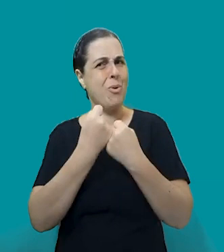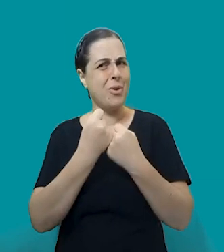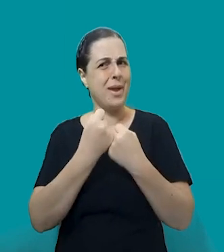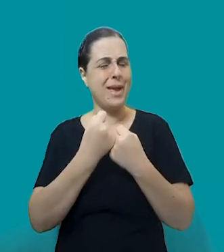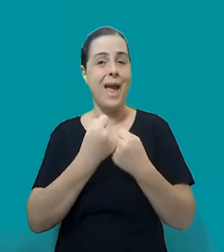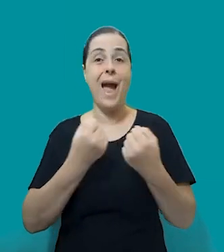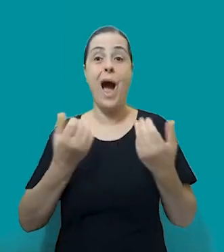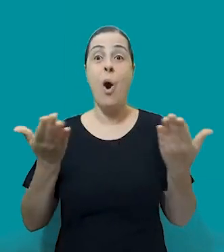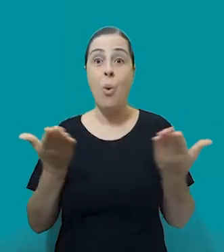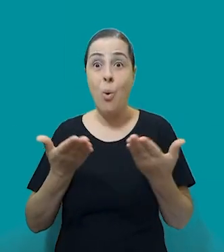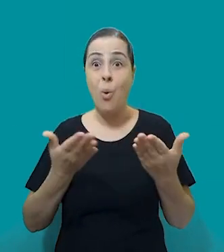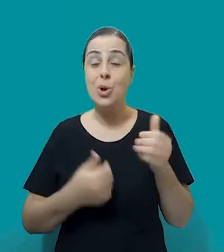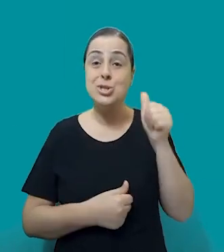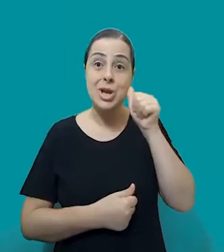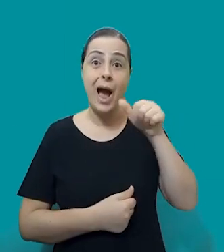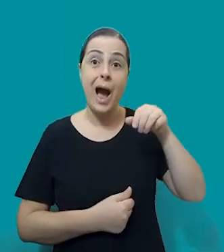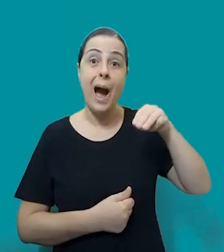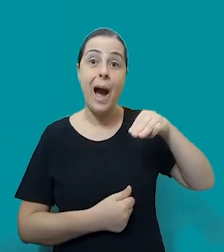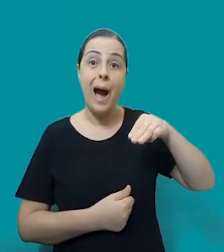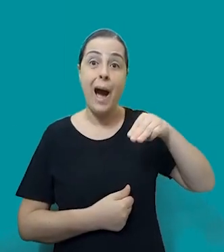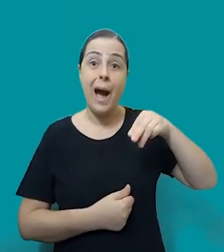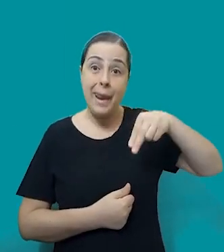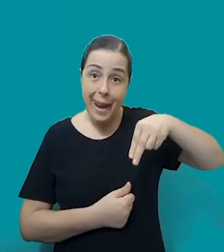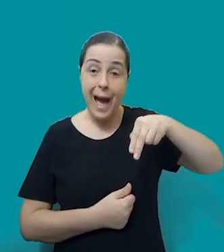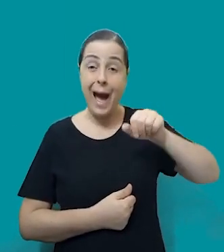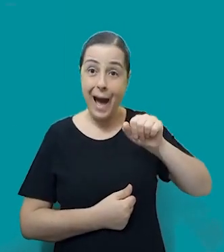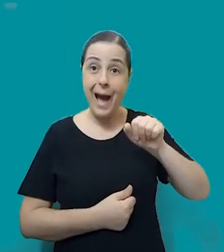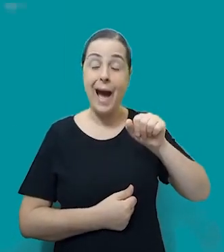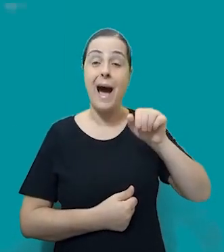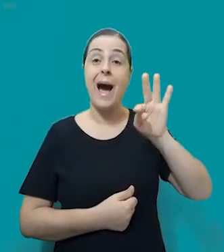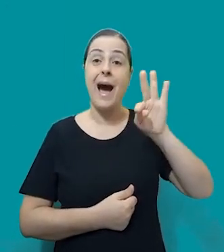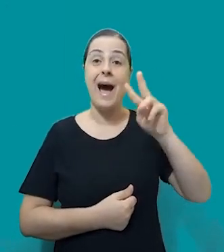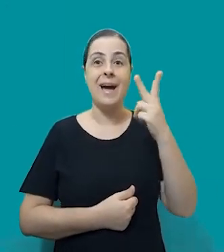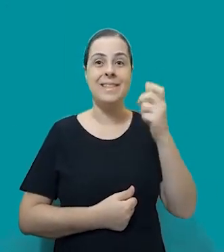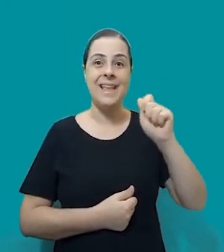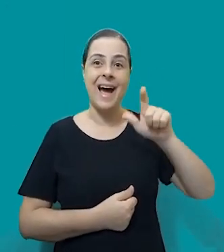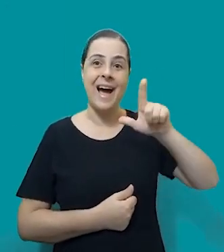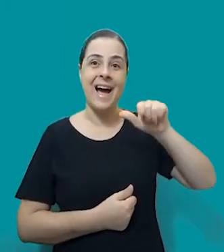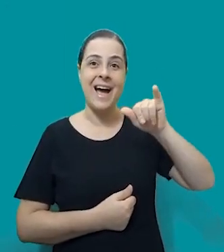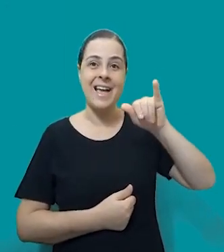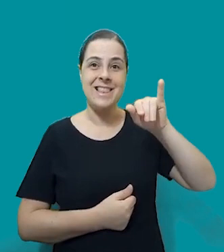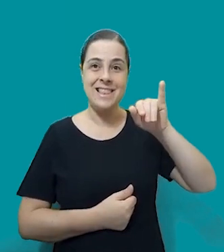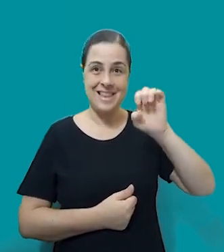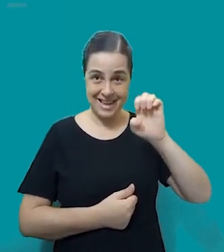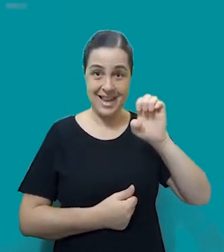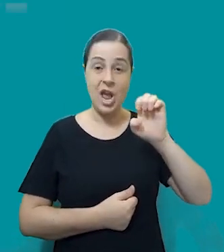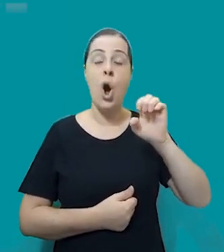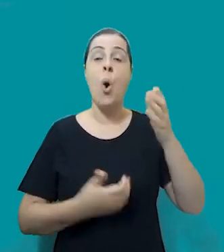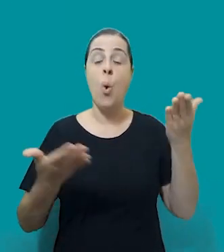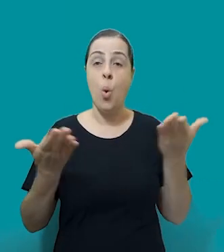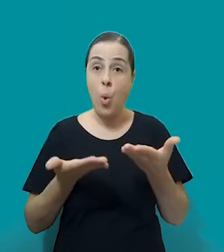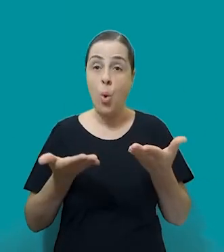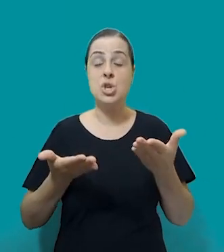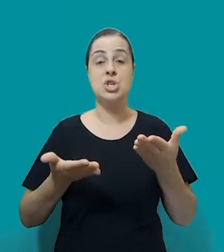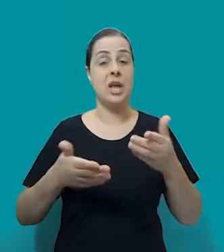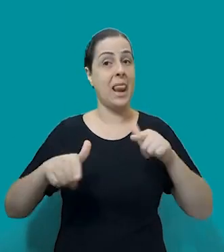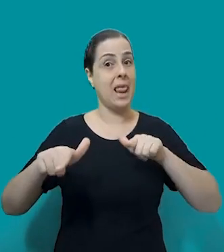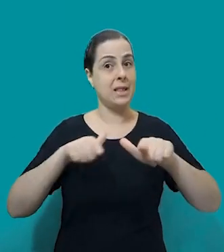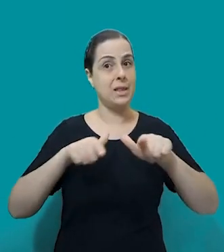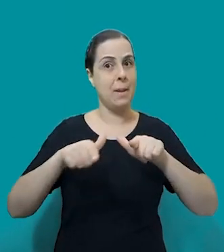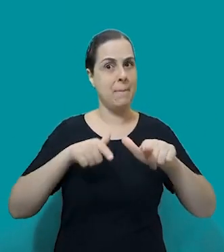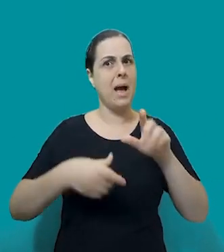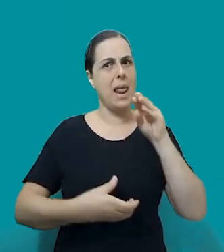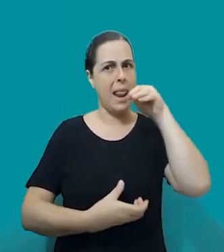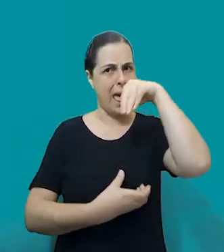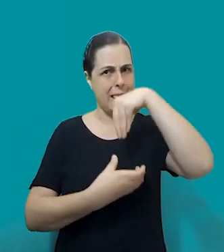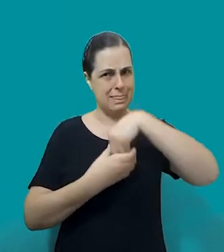procuradora de justiça criminal, ela está também como conselheira do Conselho Superior 1, acho que depois ela explica